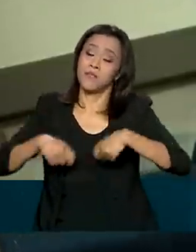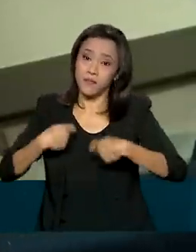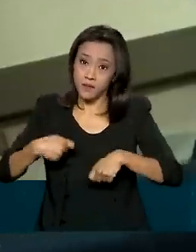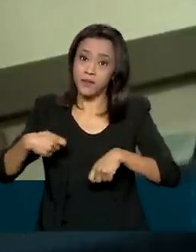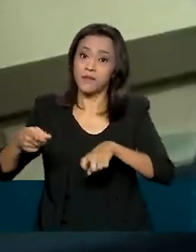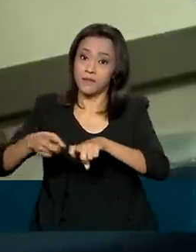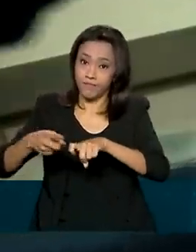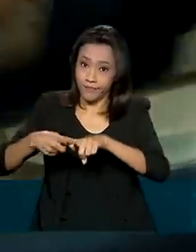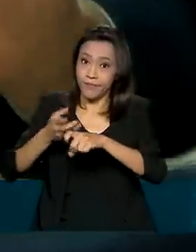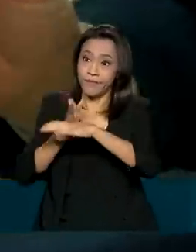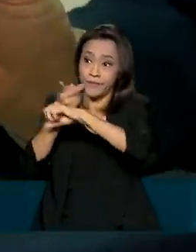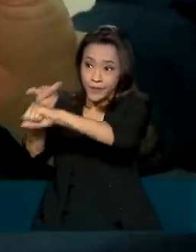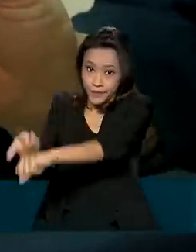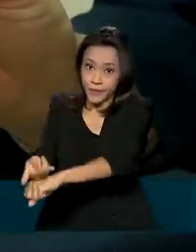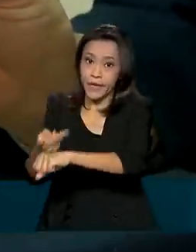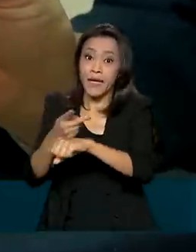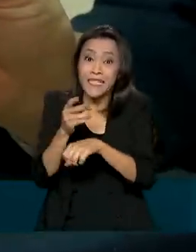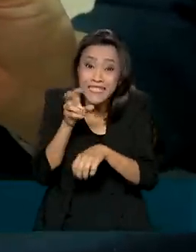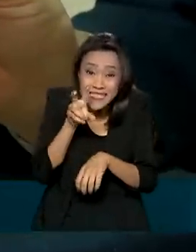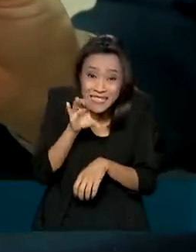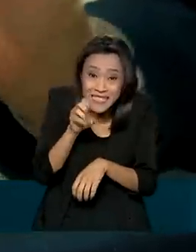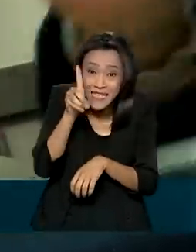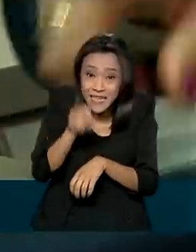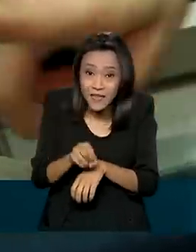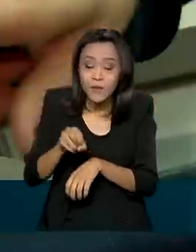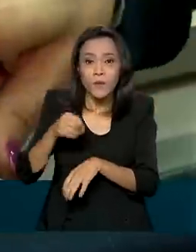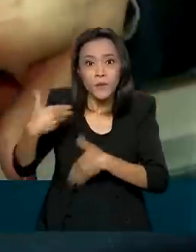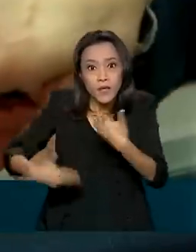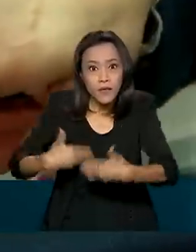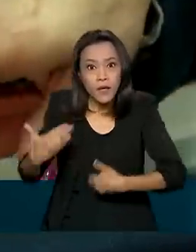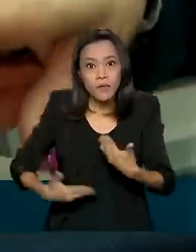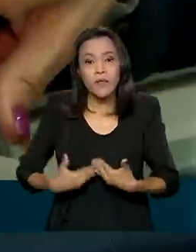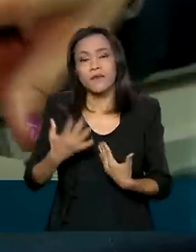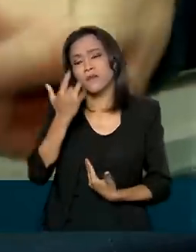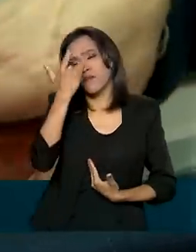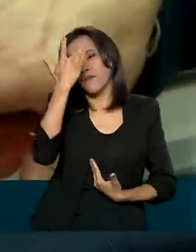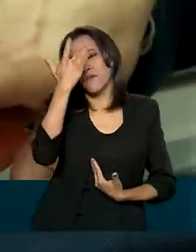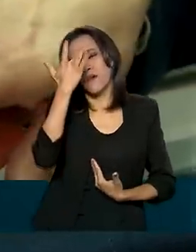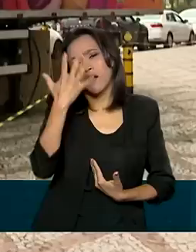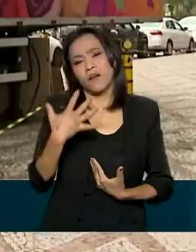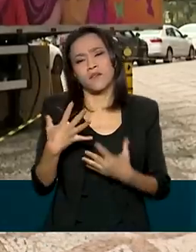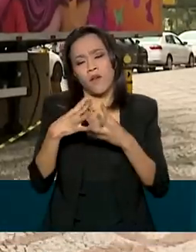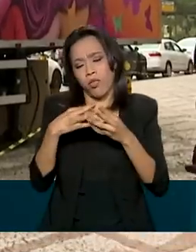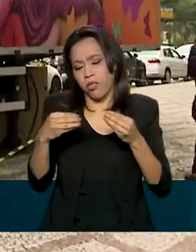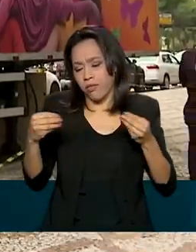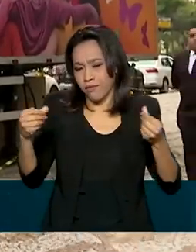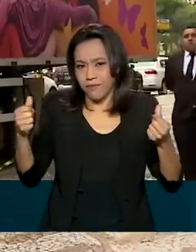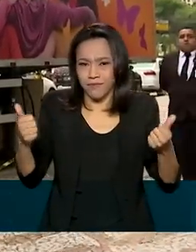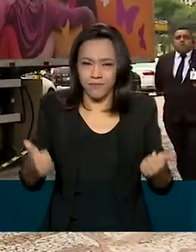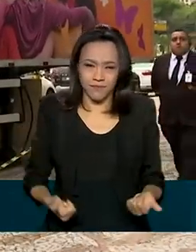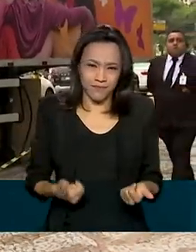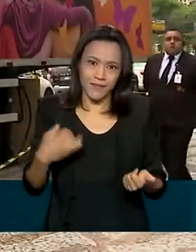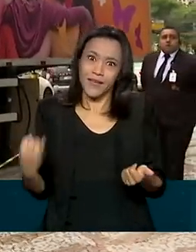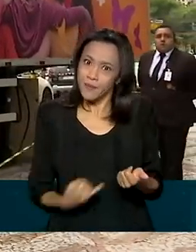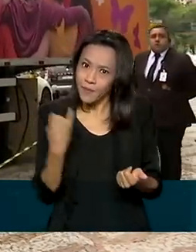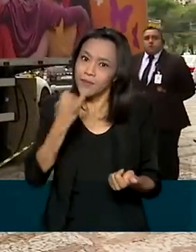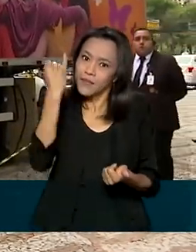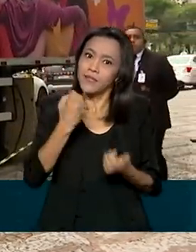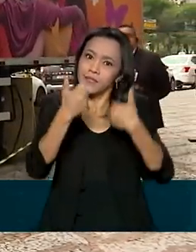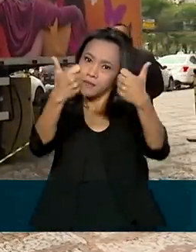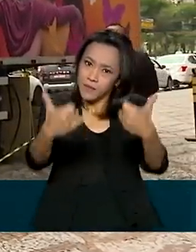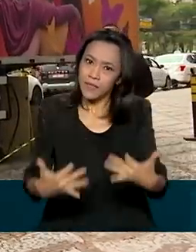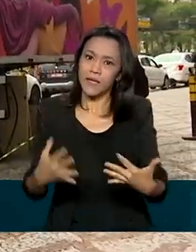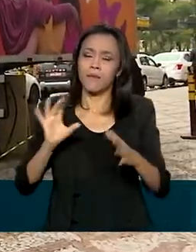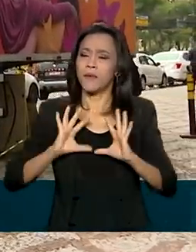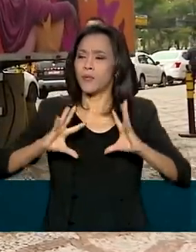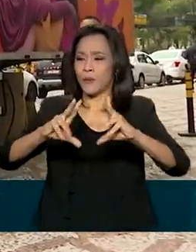Quanto mais cedo eu fizer, esse tratamento vai ser mais fácil de realizar. Isso que é o mais importante que a gente precisa explicar para